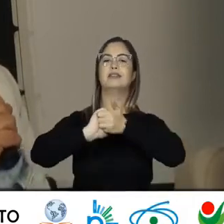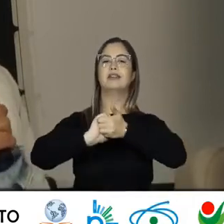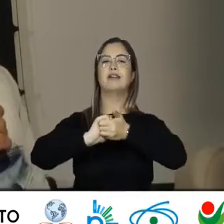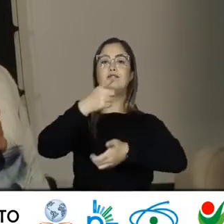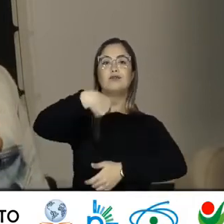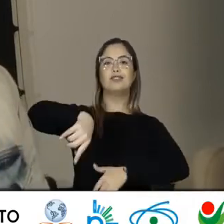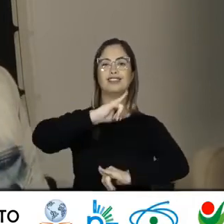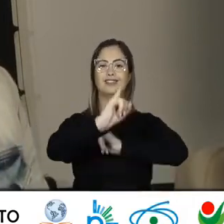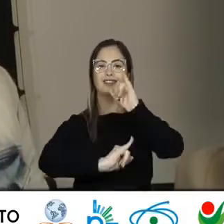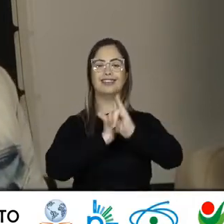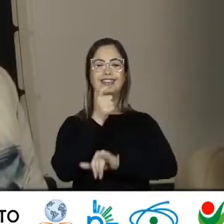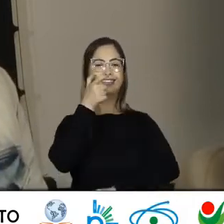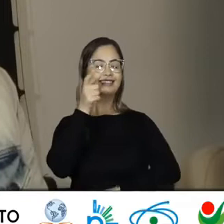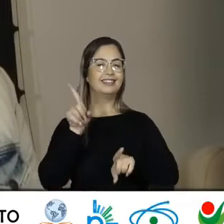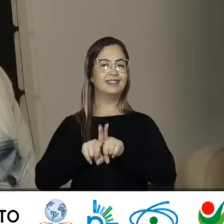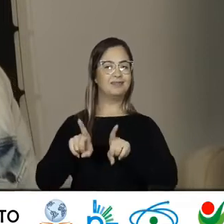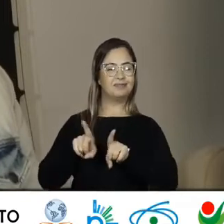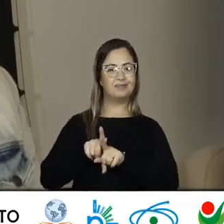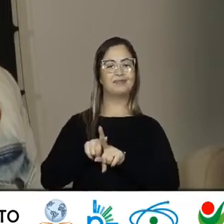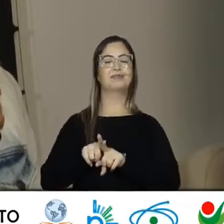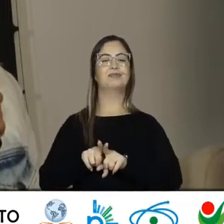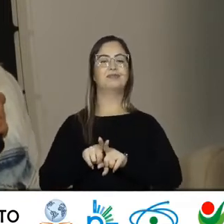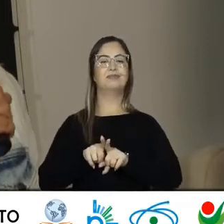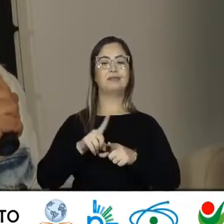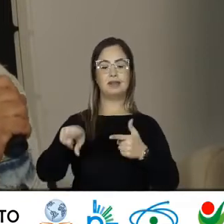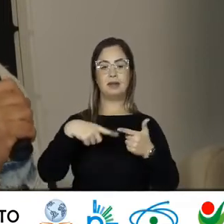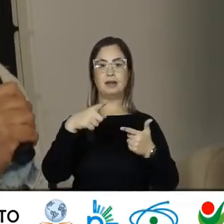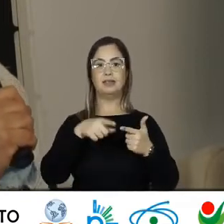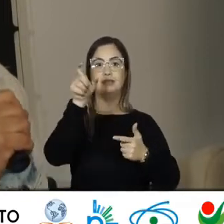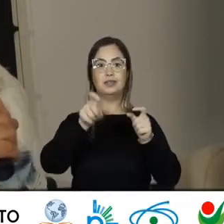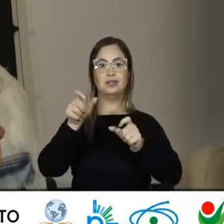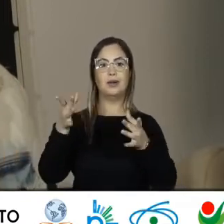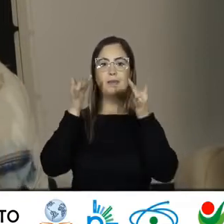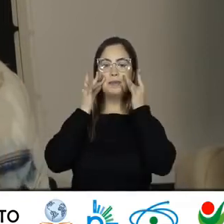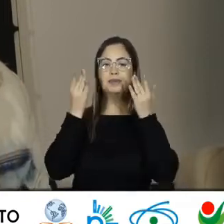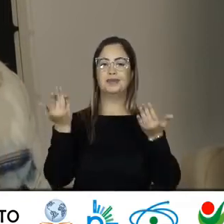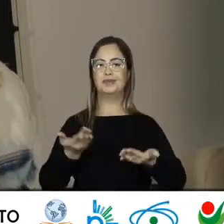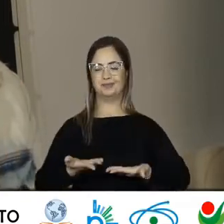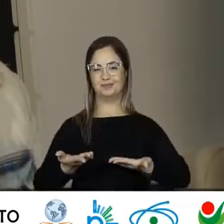A quem nos assiste Em casa As pessoas Que nos assistem Em casa E as pessoas Também Que estão aqui Presentes